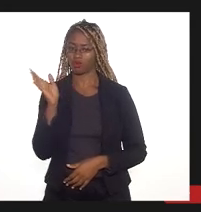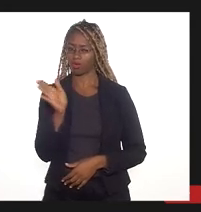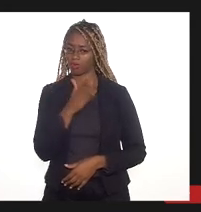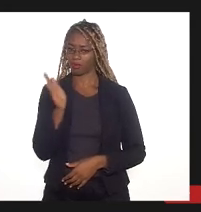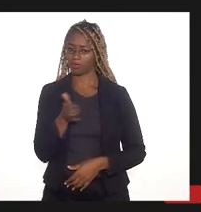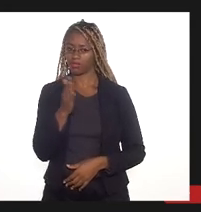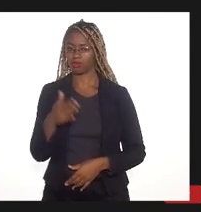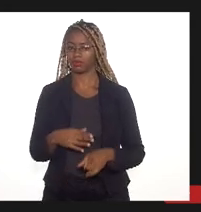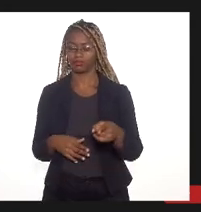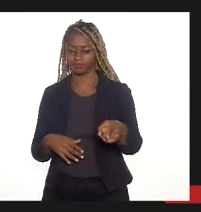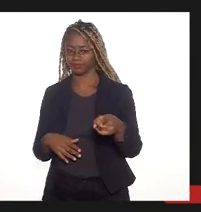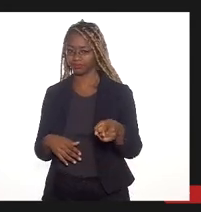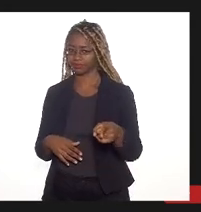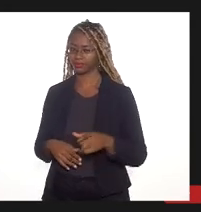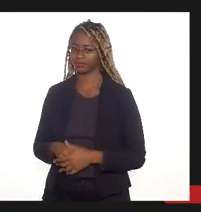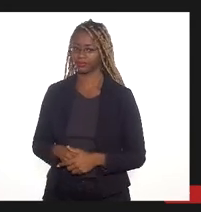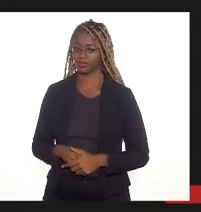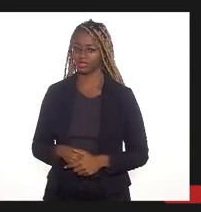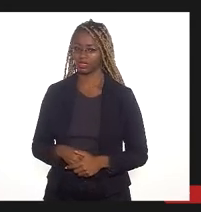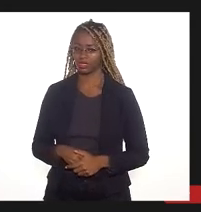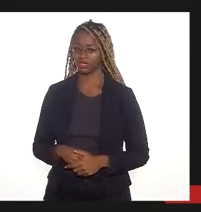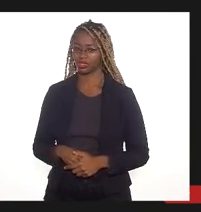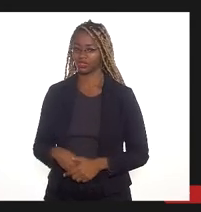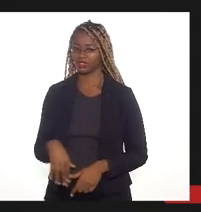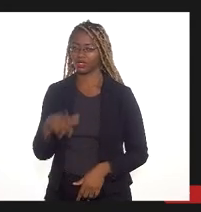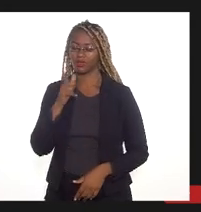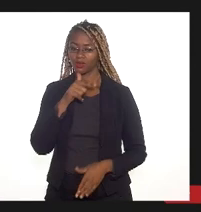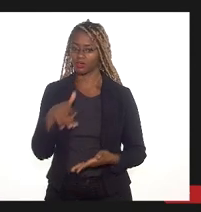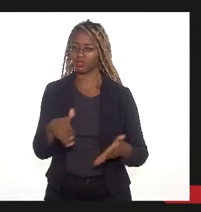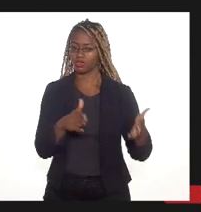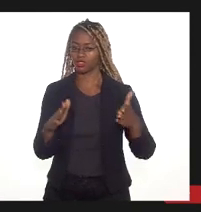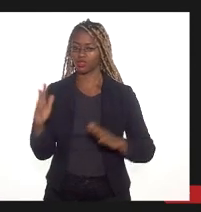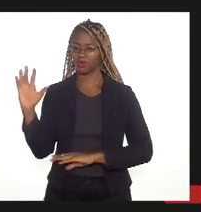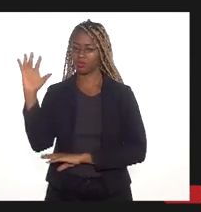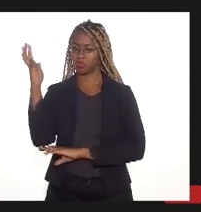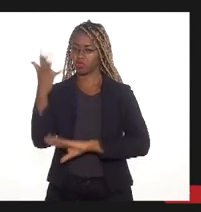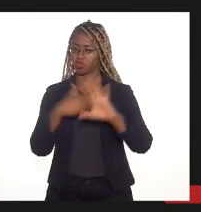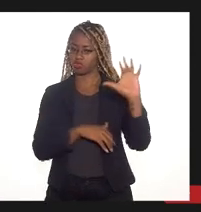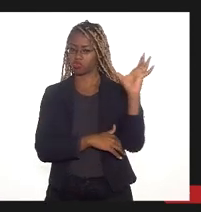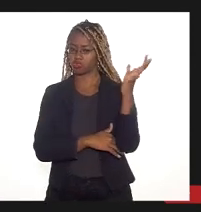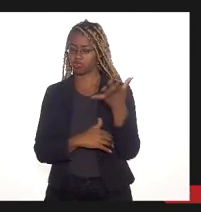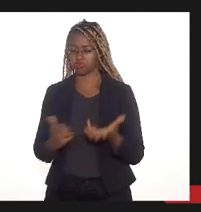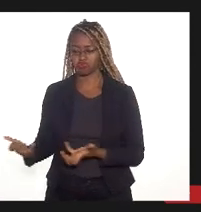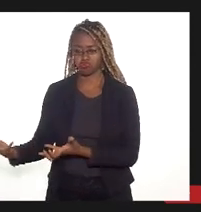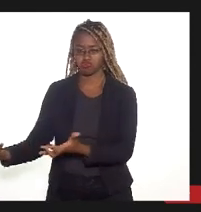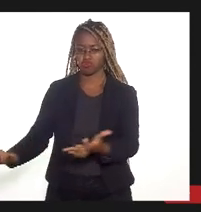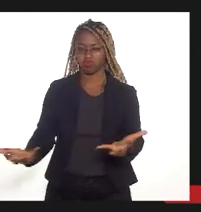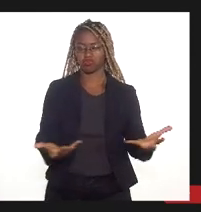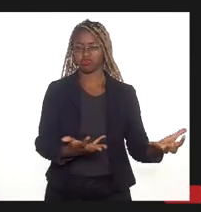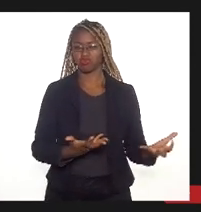aqui uma imagem do Rio Iguaçu com o rio Pilar mostrando toda a vegetação de Itaboa. Pode ir em frente.